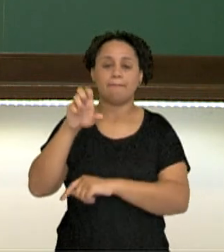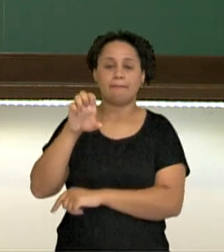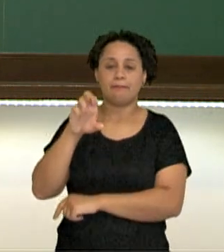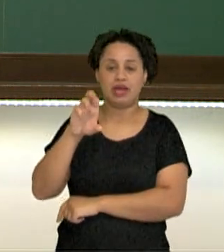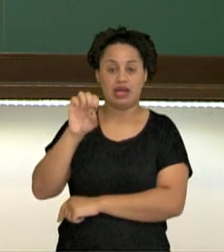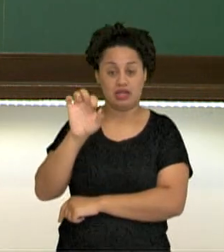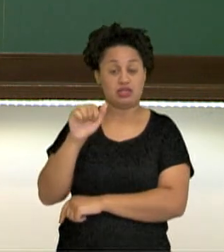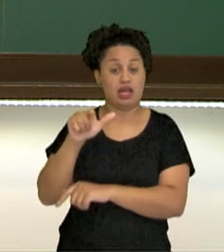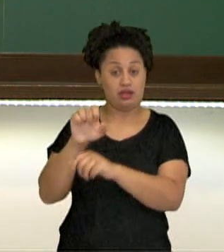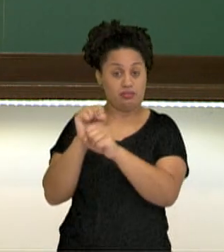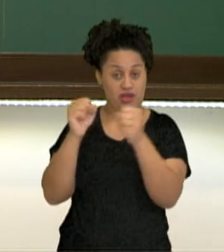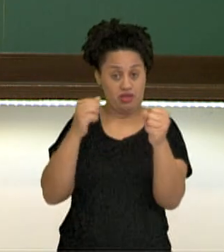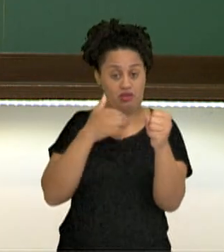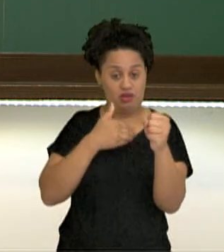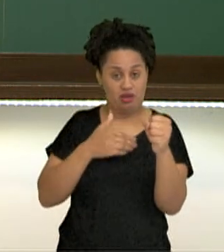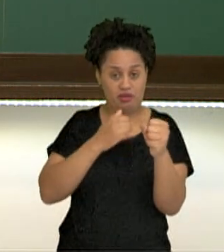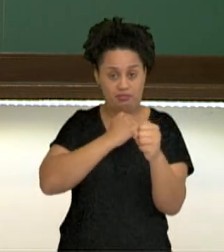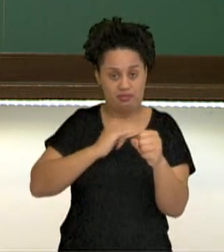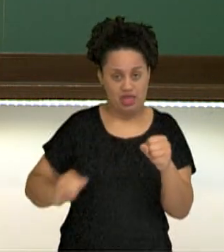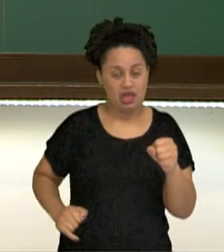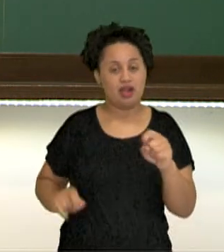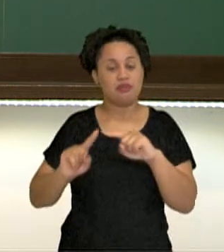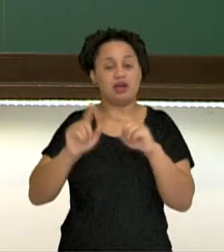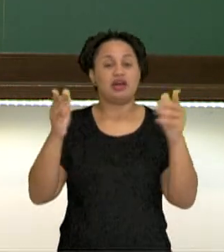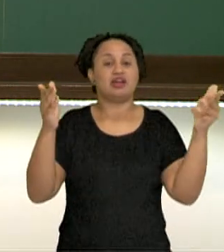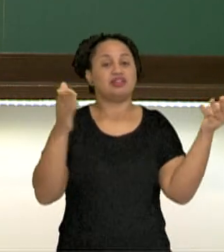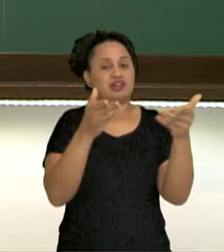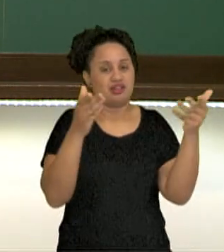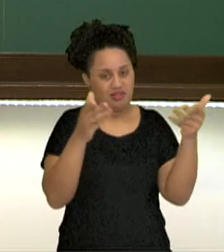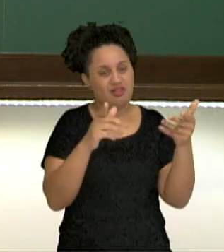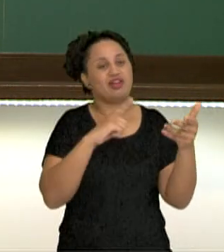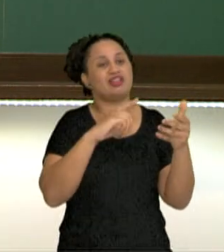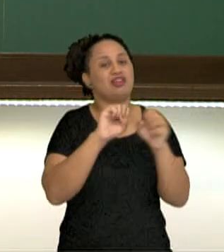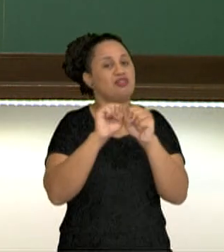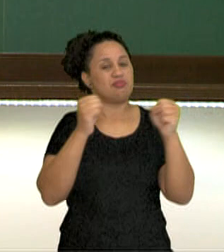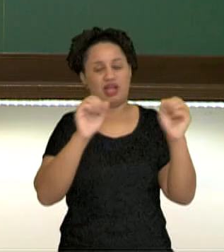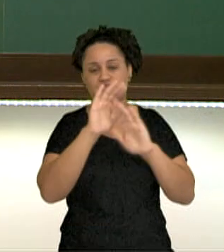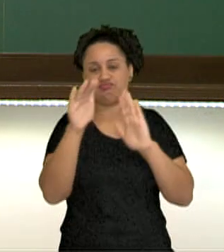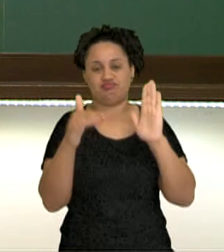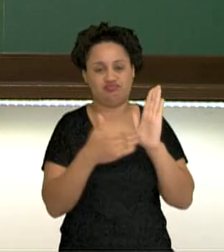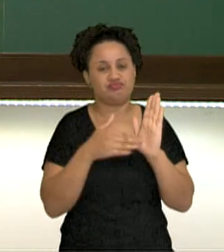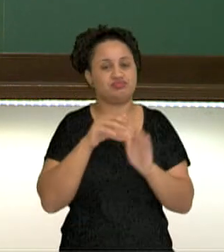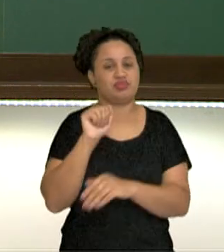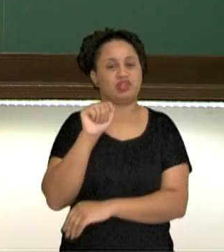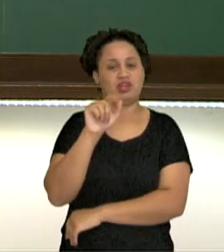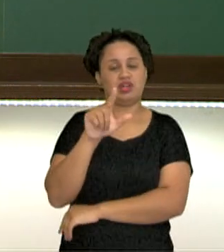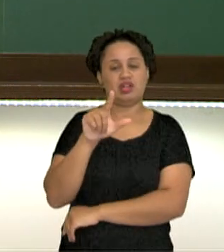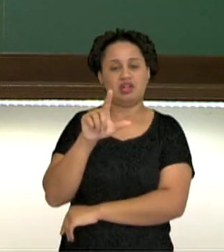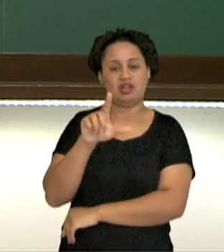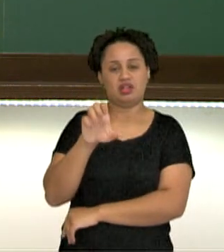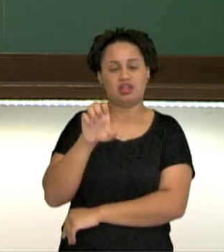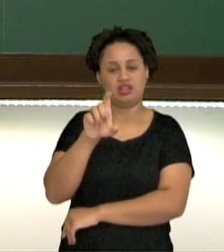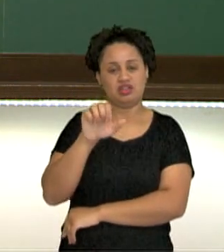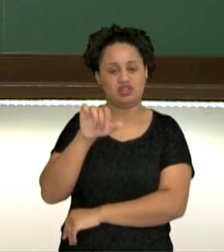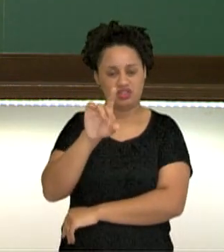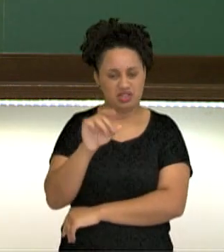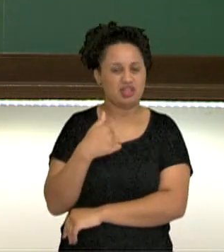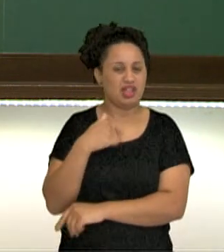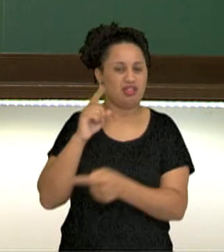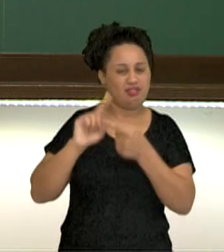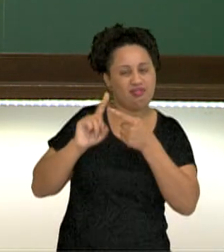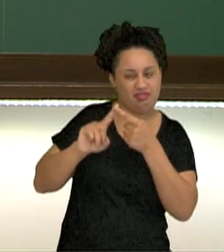maior império. Agora, aqui nós vamos ter o maior império de todos. Alexandre, ele se vinga dos pérsias. Você acha que teu império é grande?